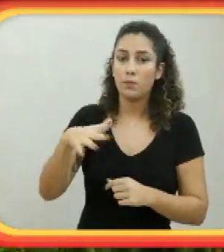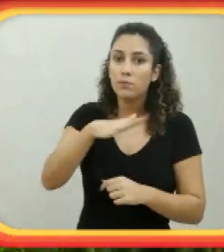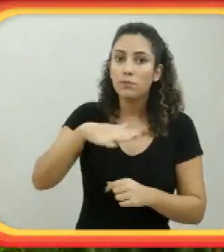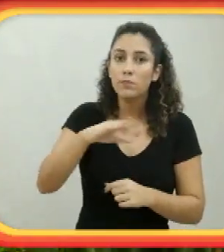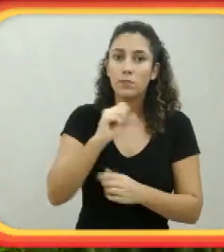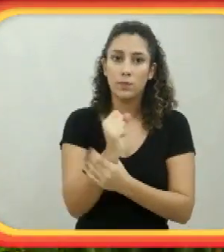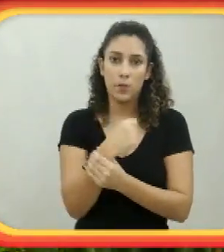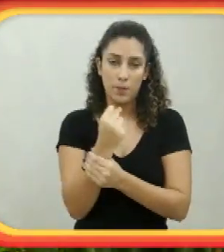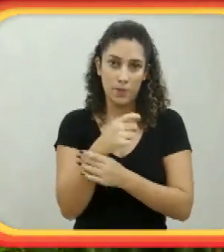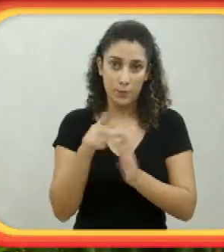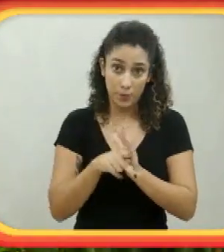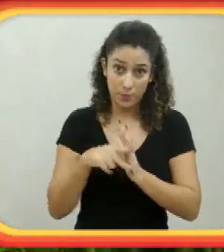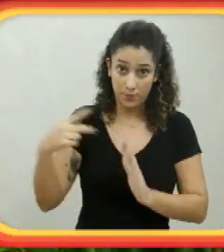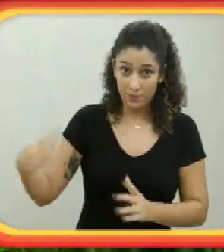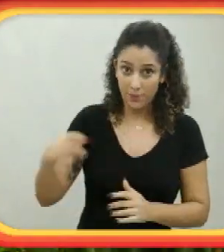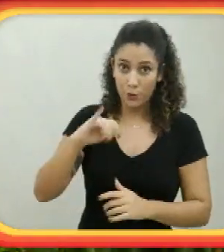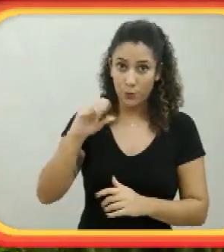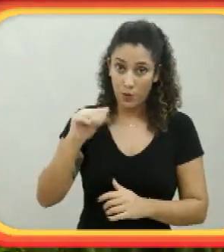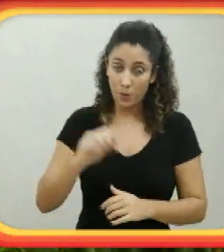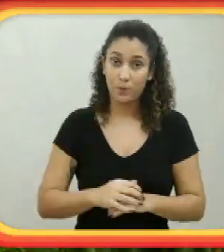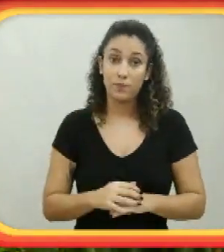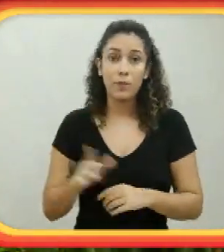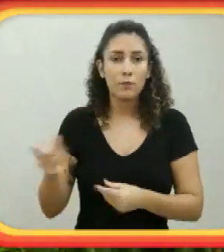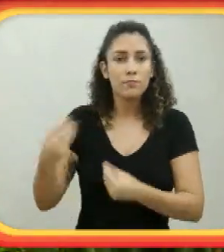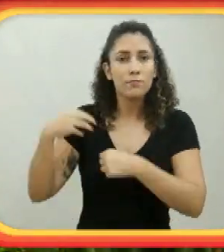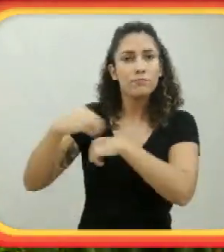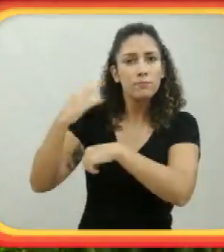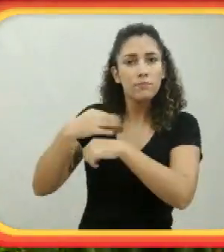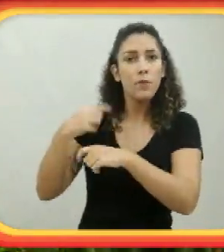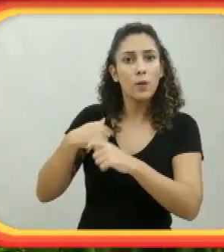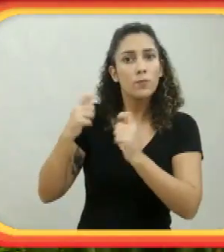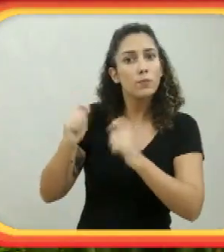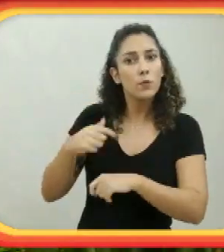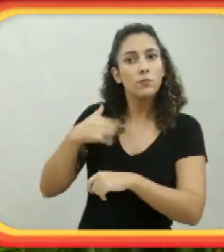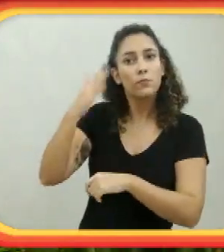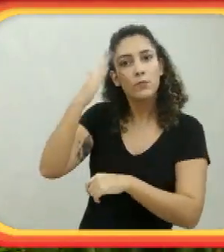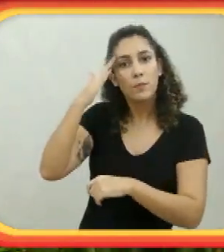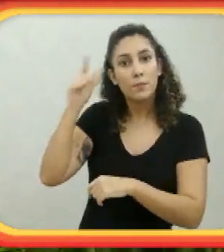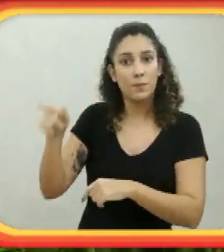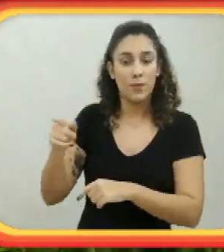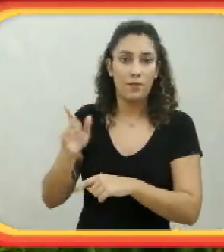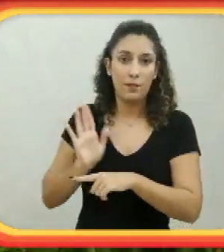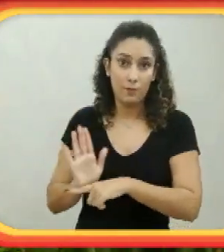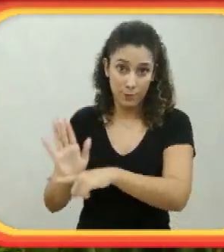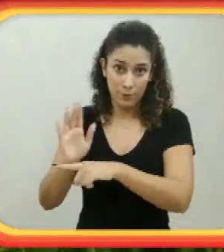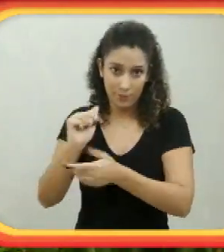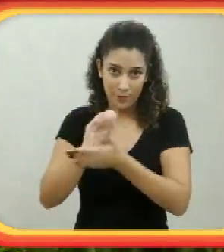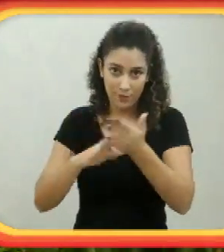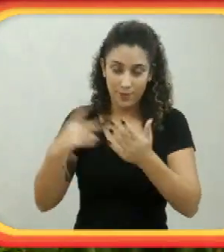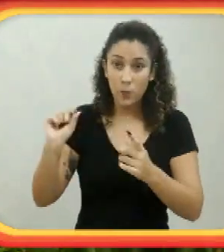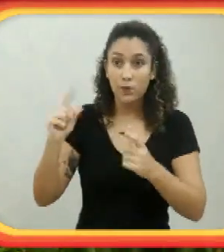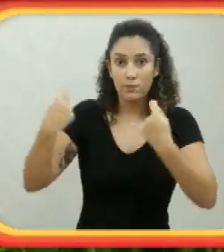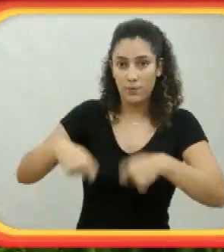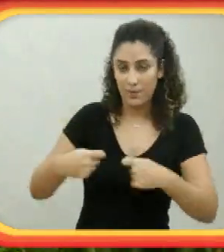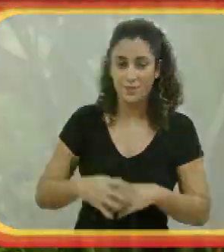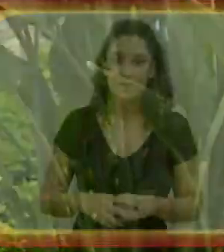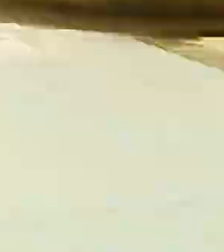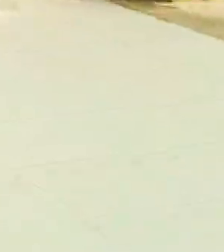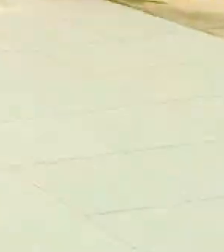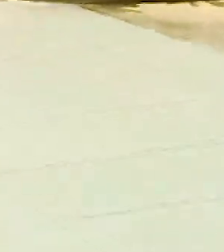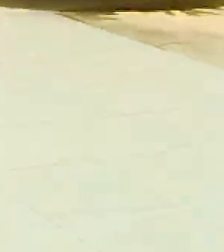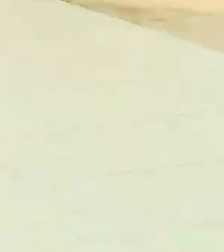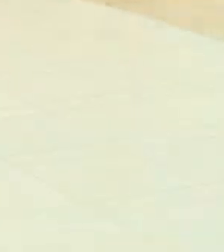terapeutas que tem o João. E eles me dão muita informação para que eu possa realmente direcionar a atividade que ele